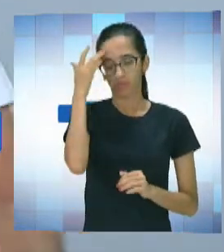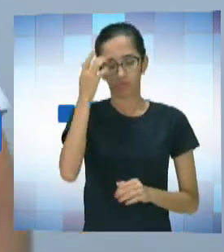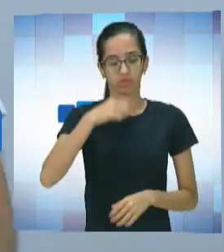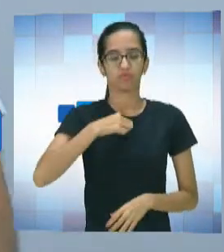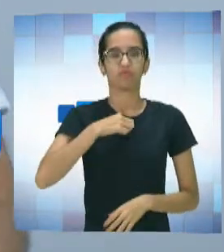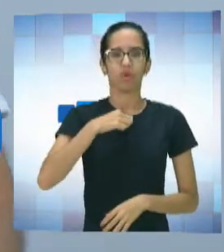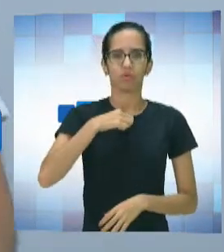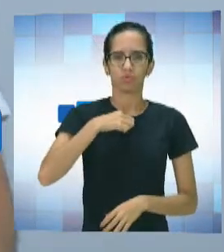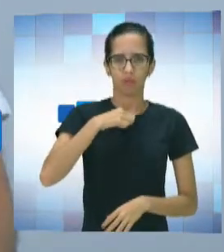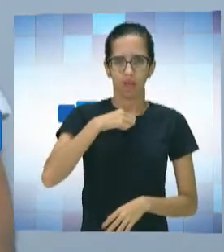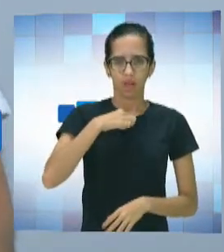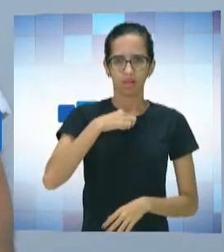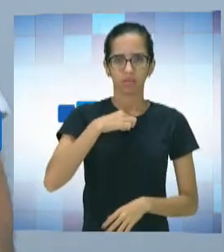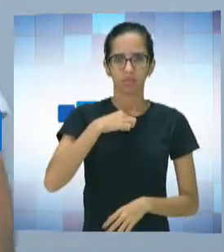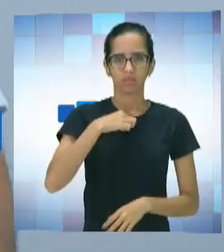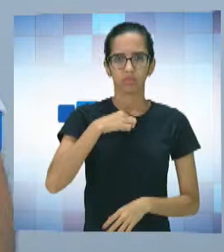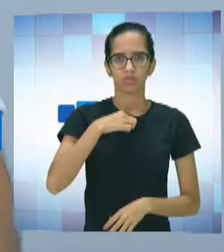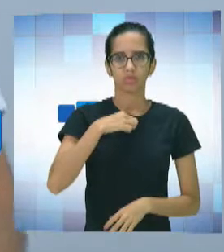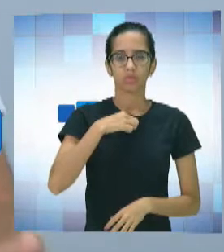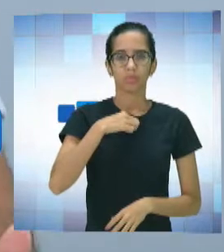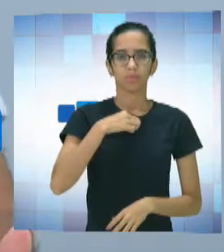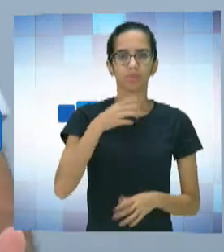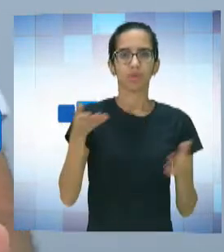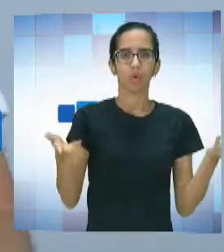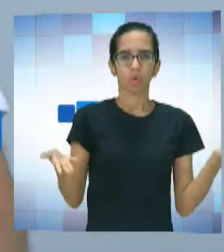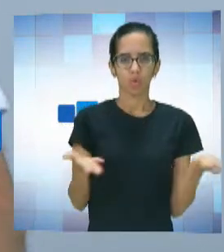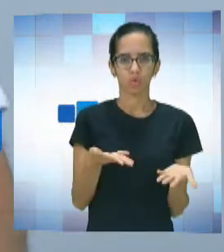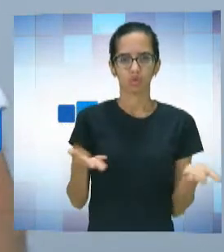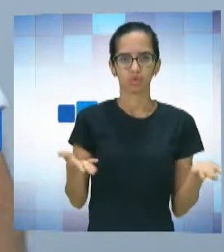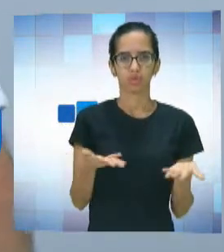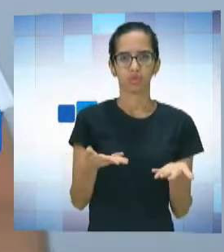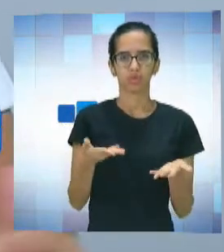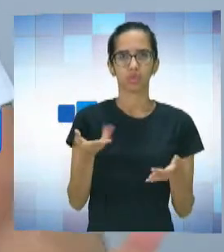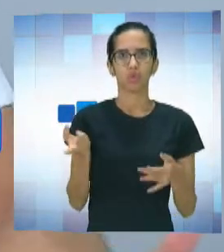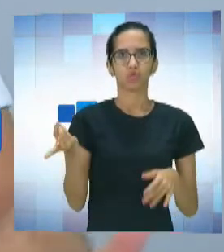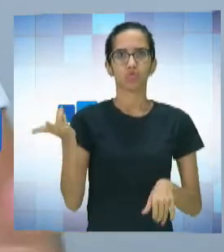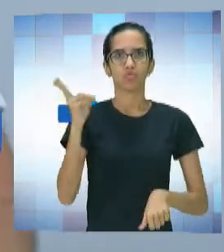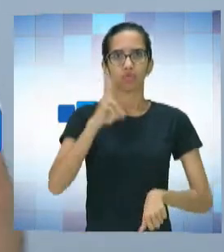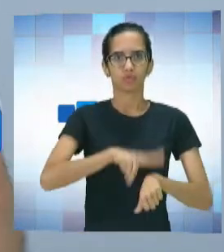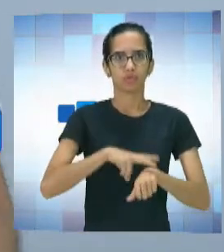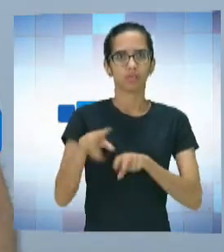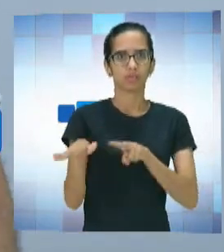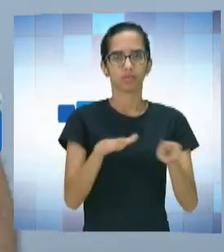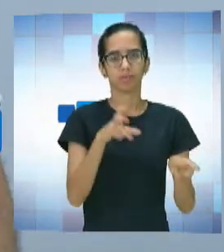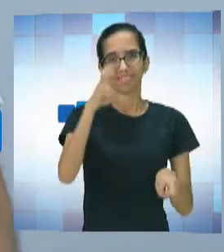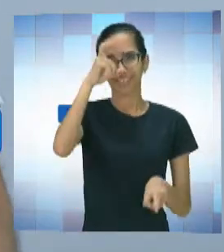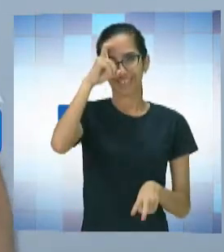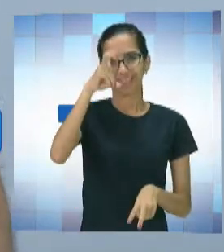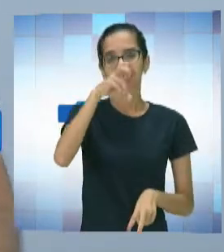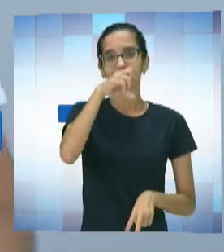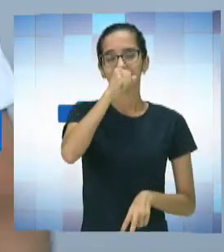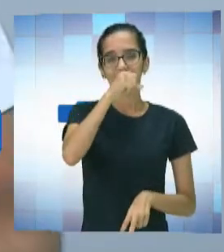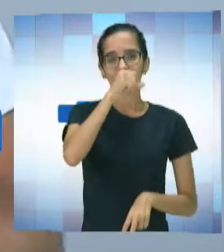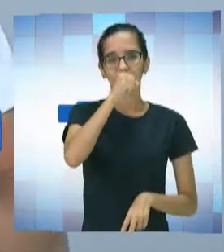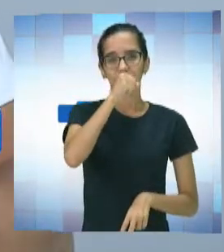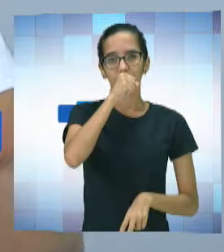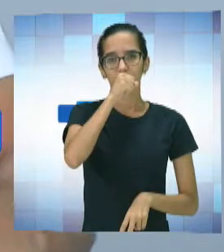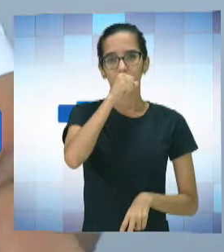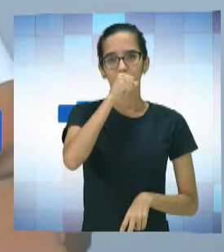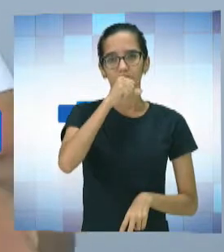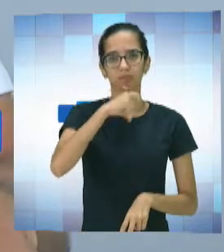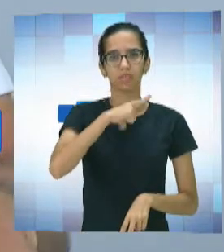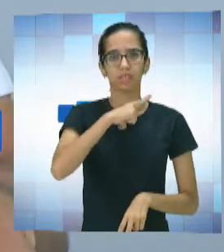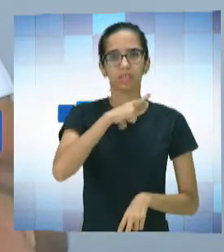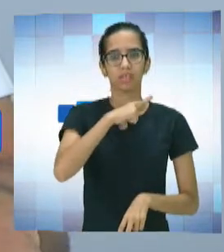Se é um voluntário, realmente, nós temos... O projeto hoje, ele funciona duas vezes por semana, quinta e sábado. Quinta e sábado. E nós temos um corpo de